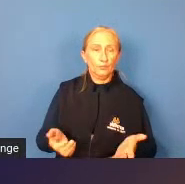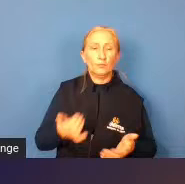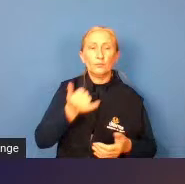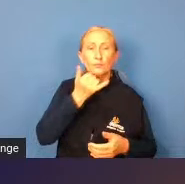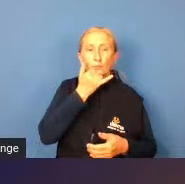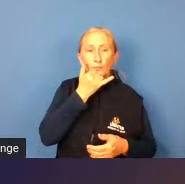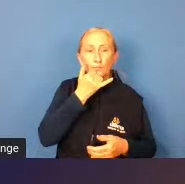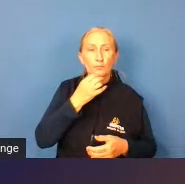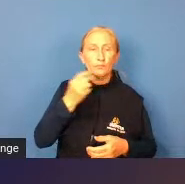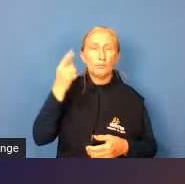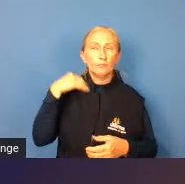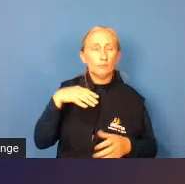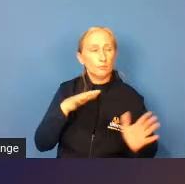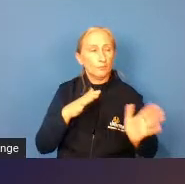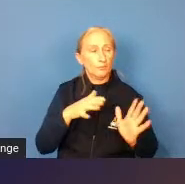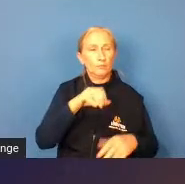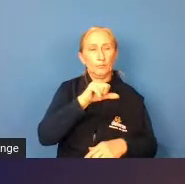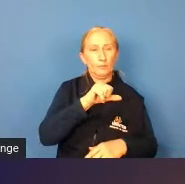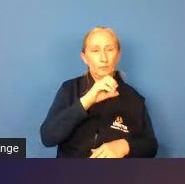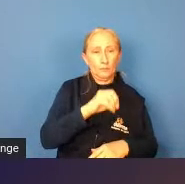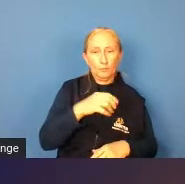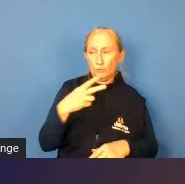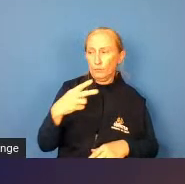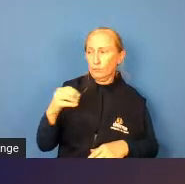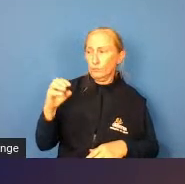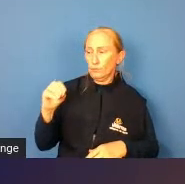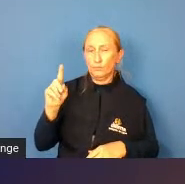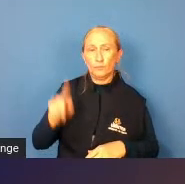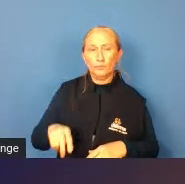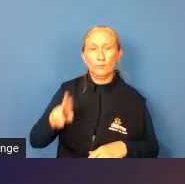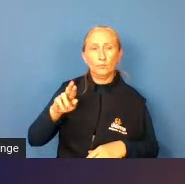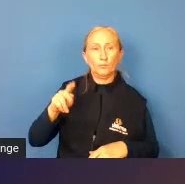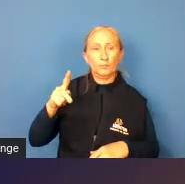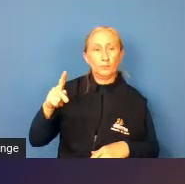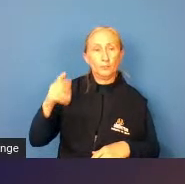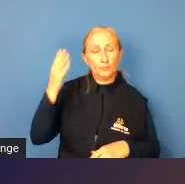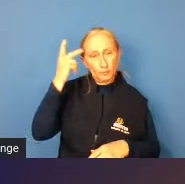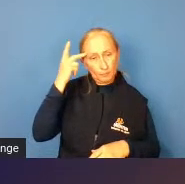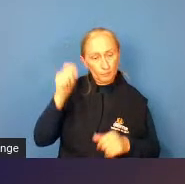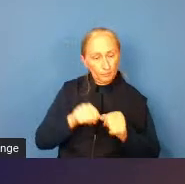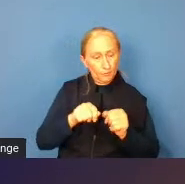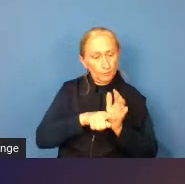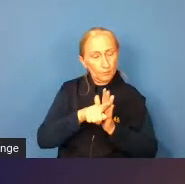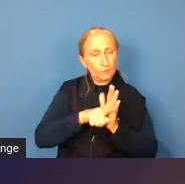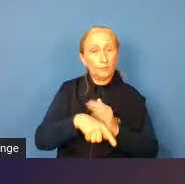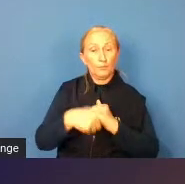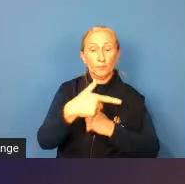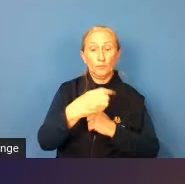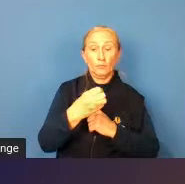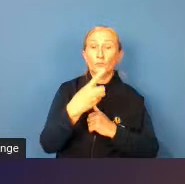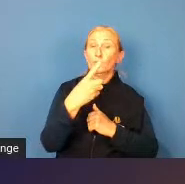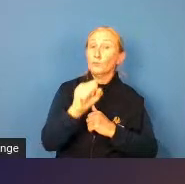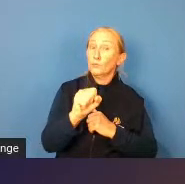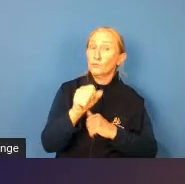mas ali entre os anos 90 e 2000 a USP estava pesquisando e em 2018 olha só 20 anos de pesquisa eles